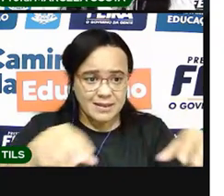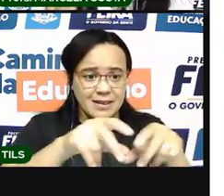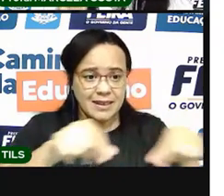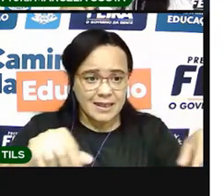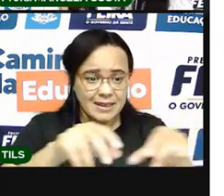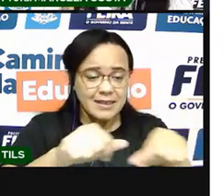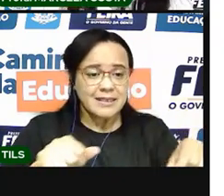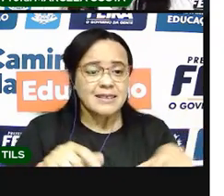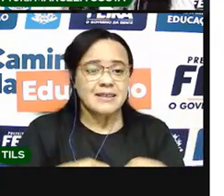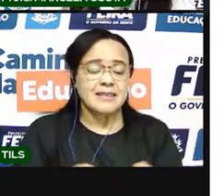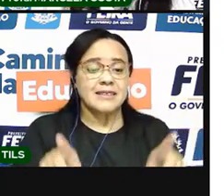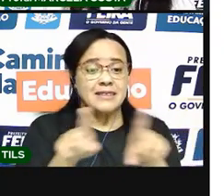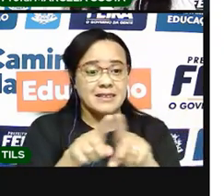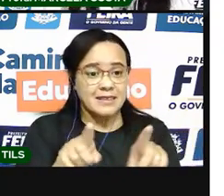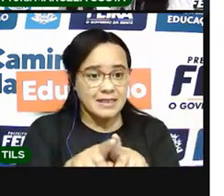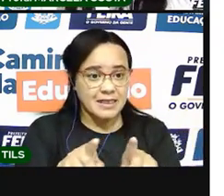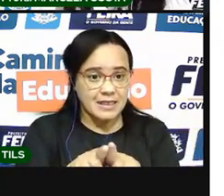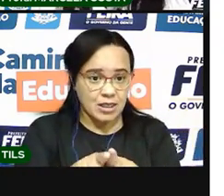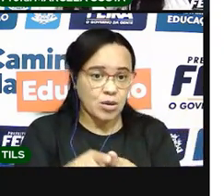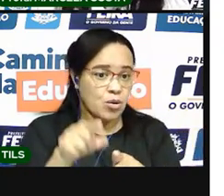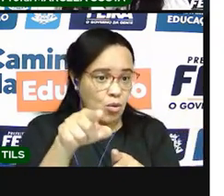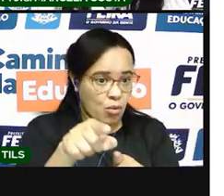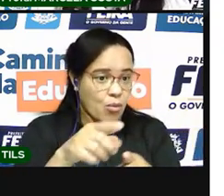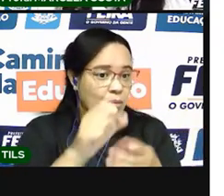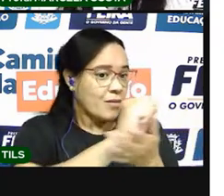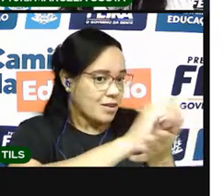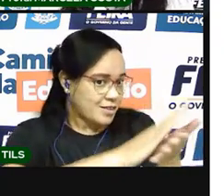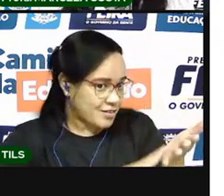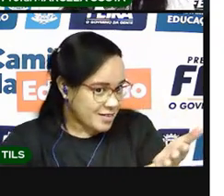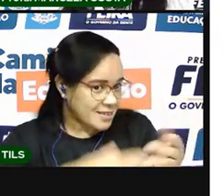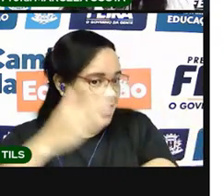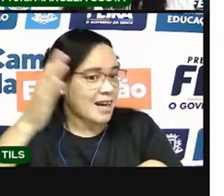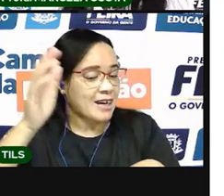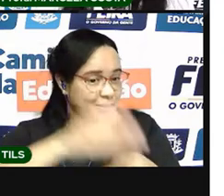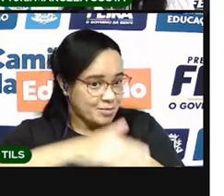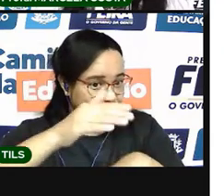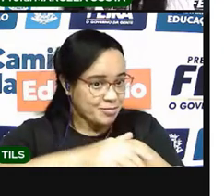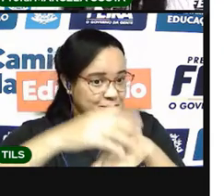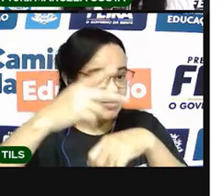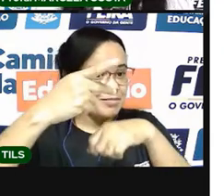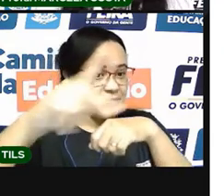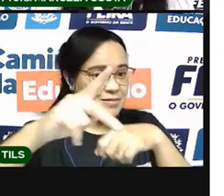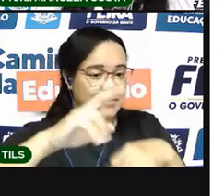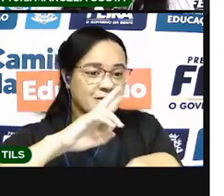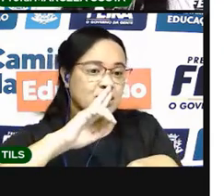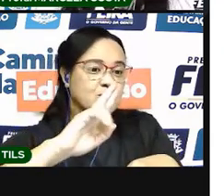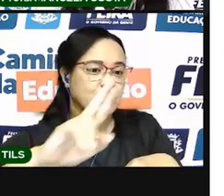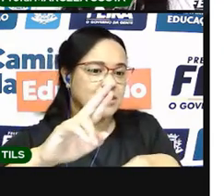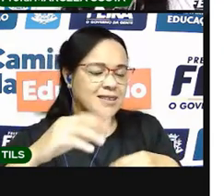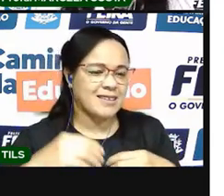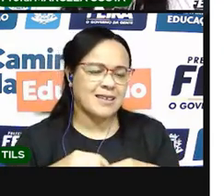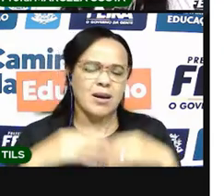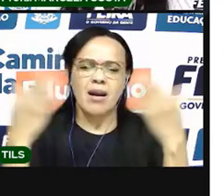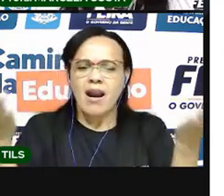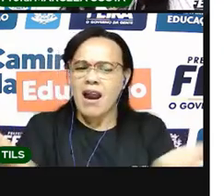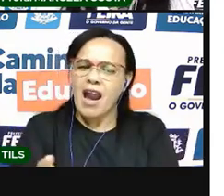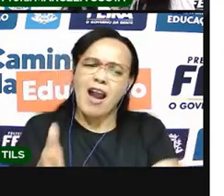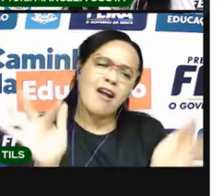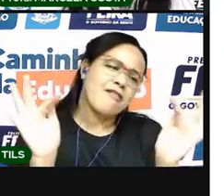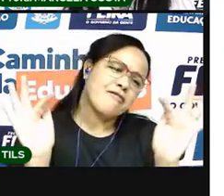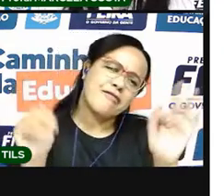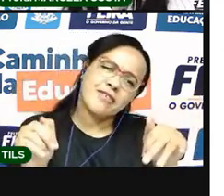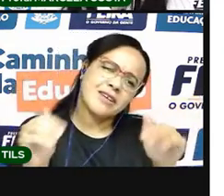E eu deixei uma tarefinha para vocês fazerem. Agora, criançada, a gente vai chegando ao final da nossa aula.